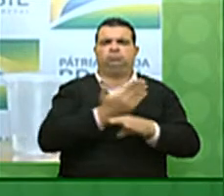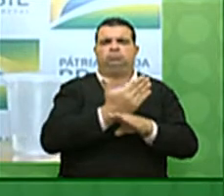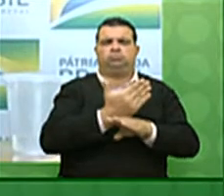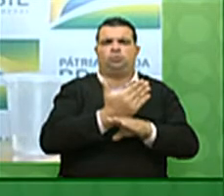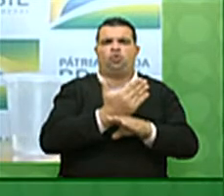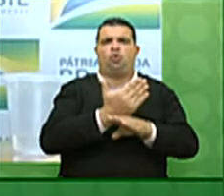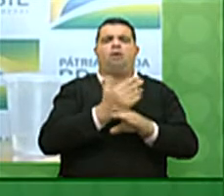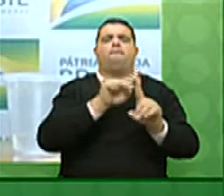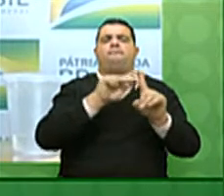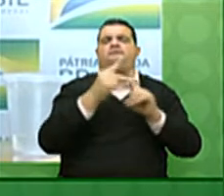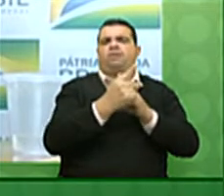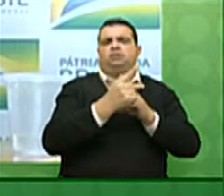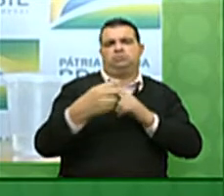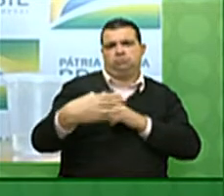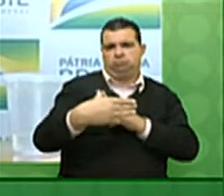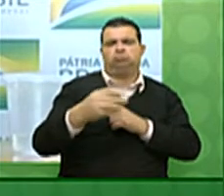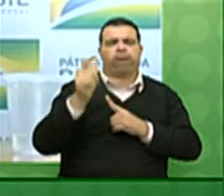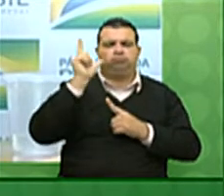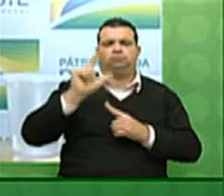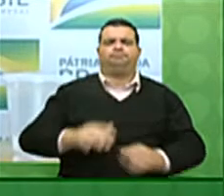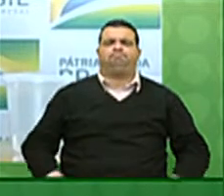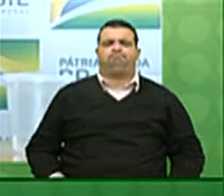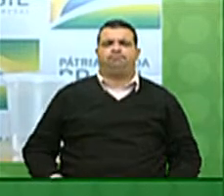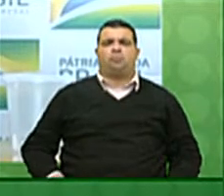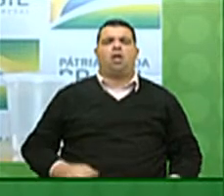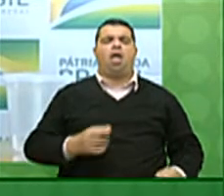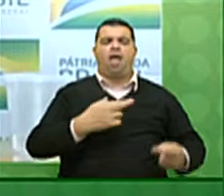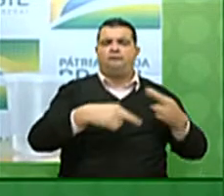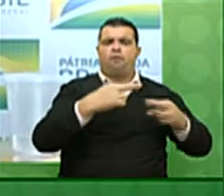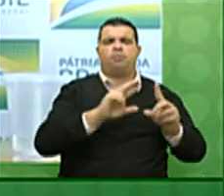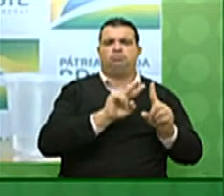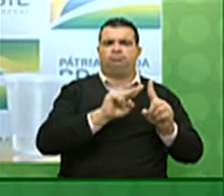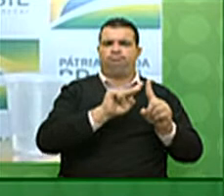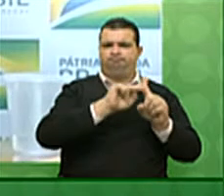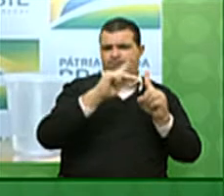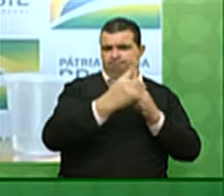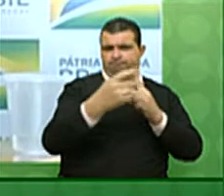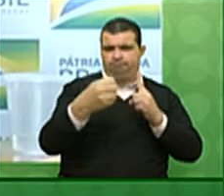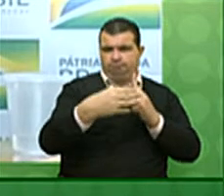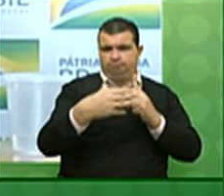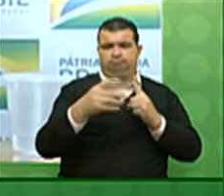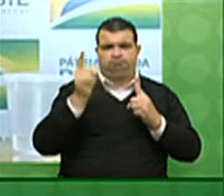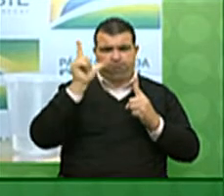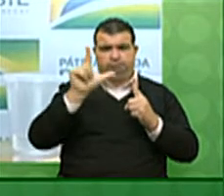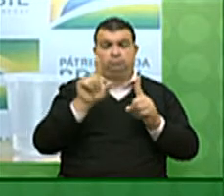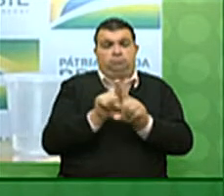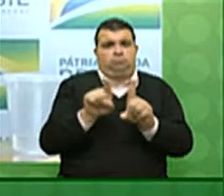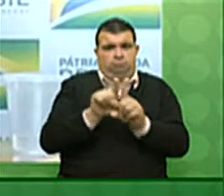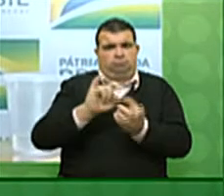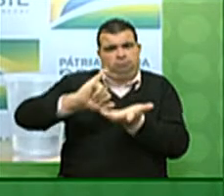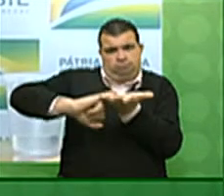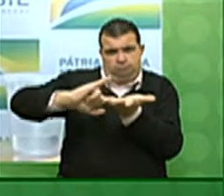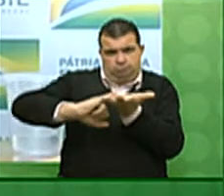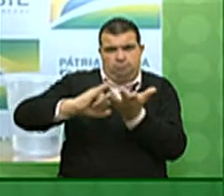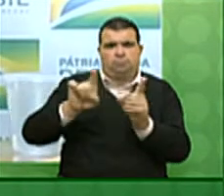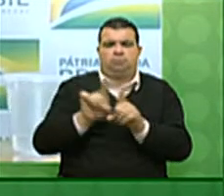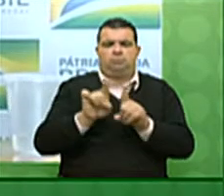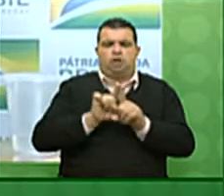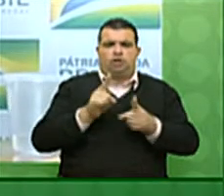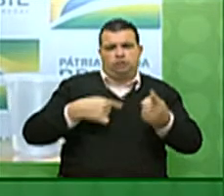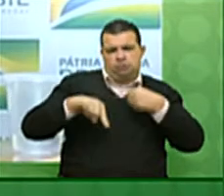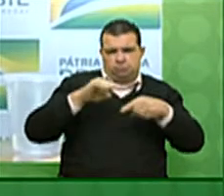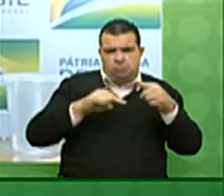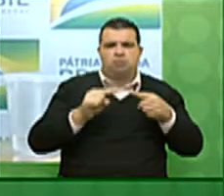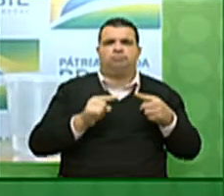Previdência. A reforma da Previdência, juntamente com a tributária e a administrativa,